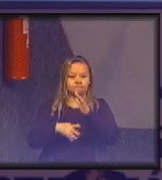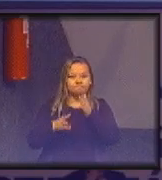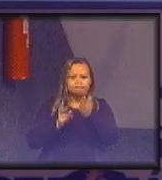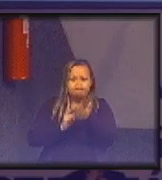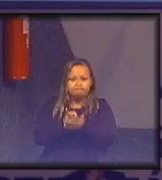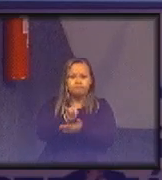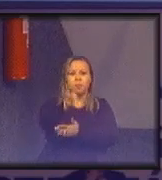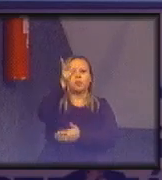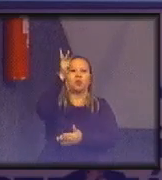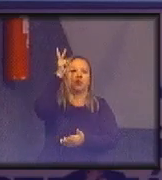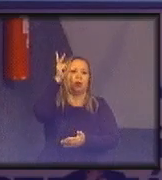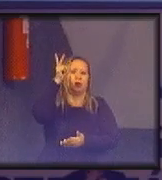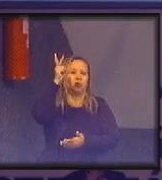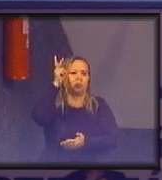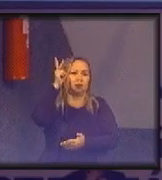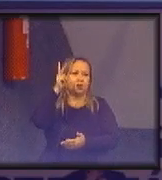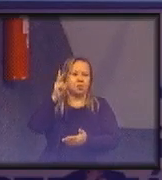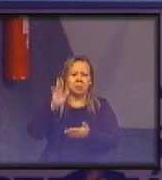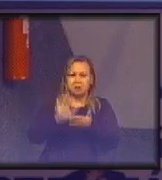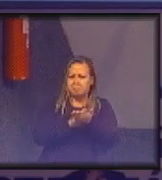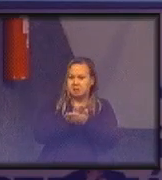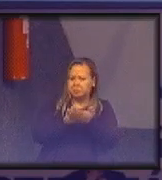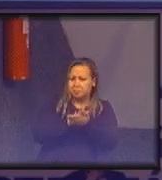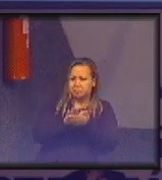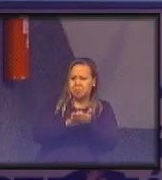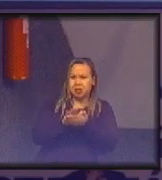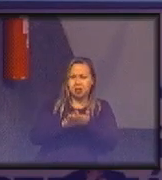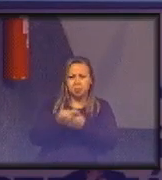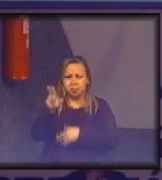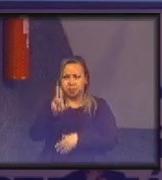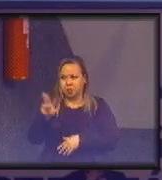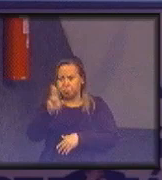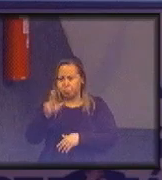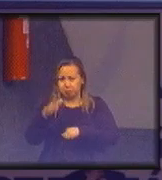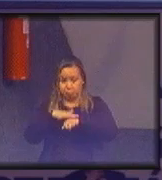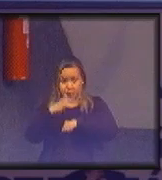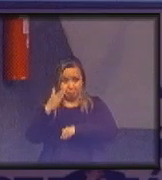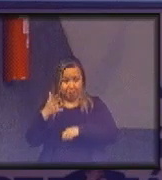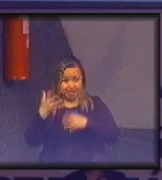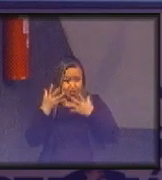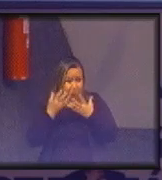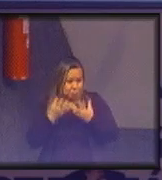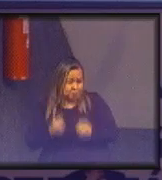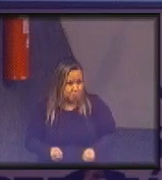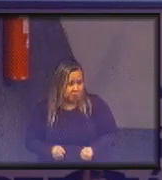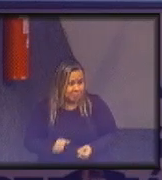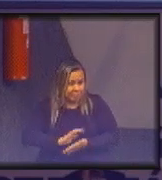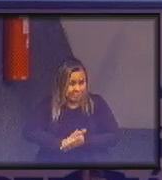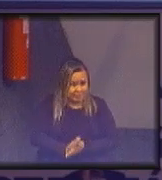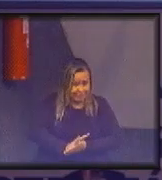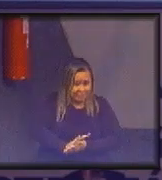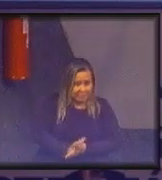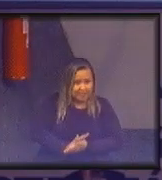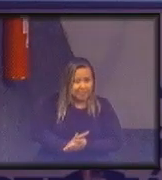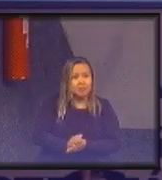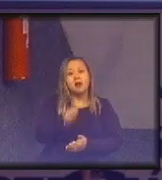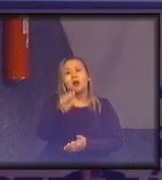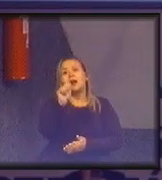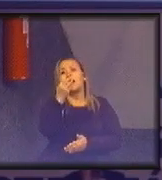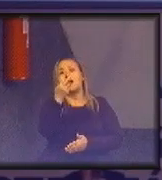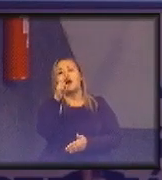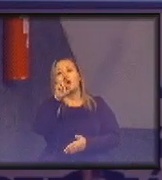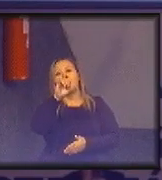conceito de que nenhum consumidor mais suporta atrito fricção na